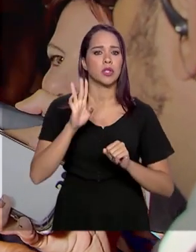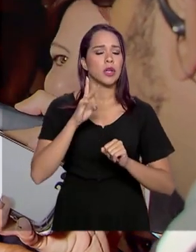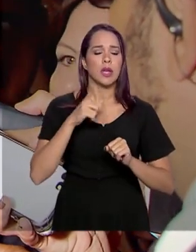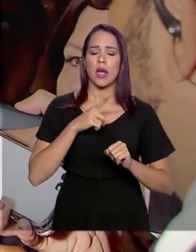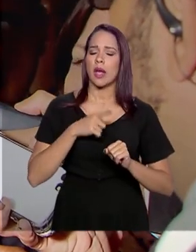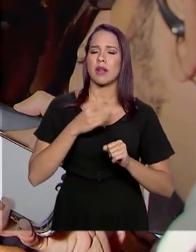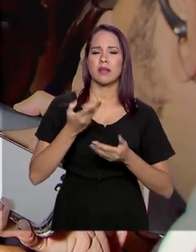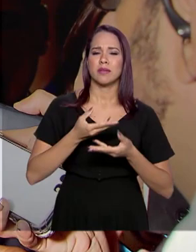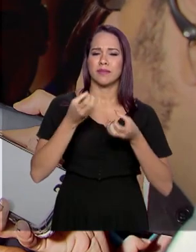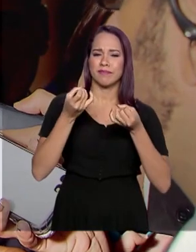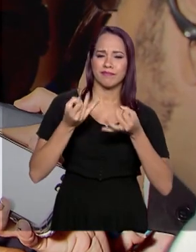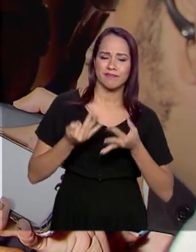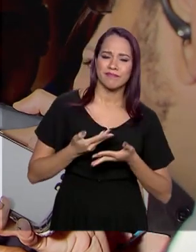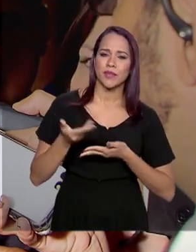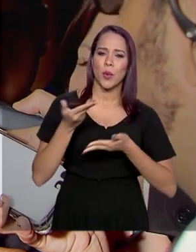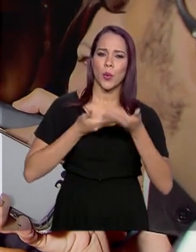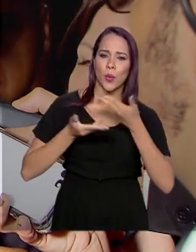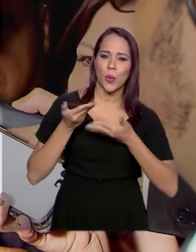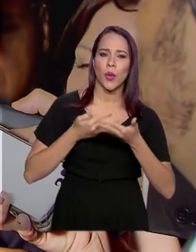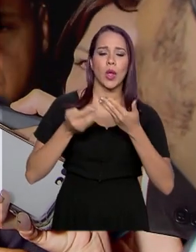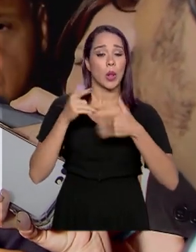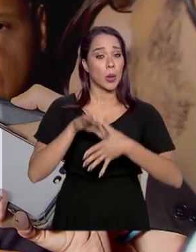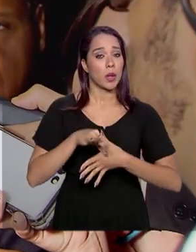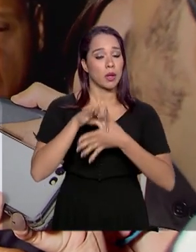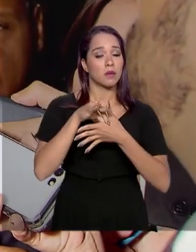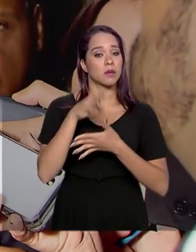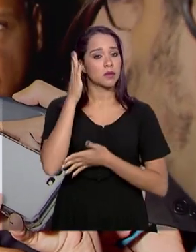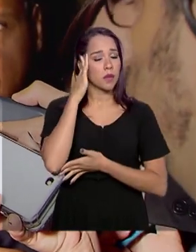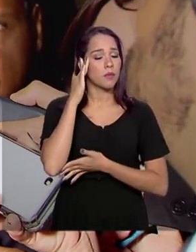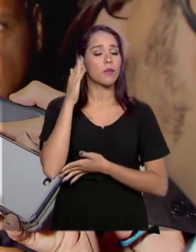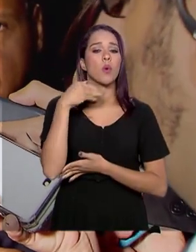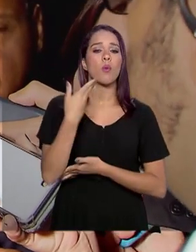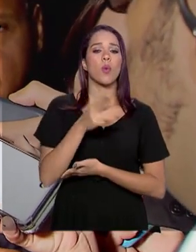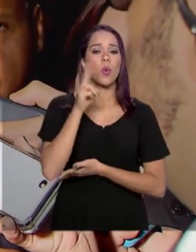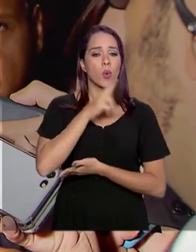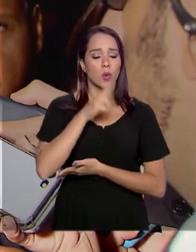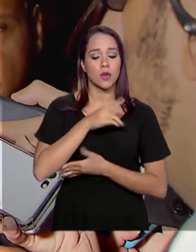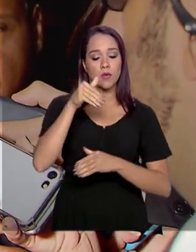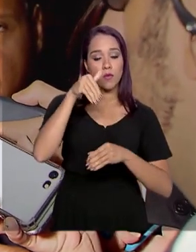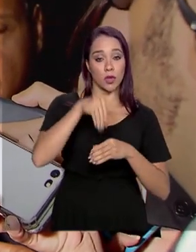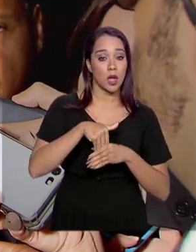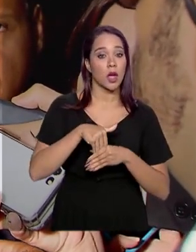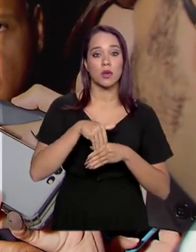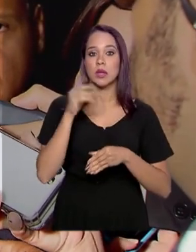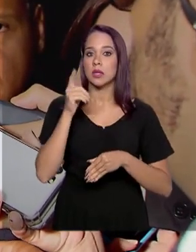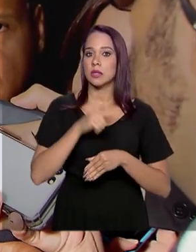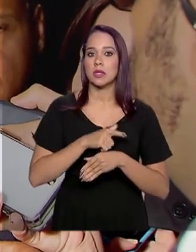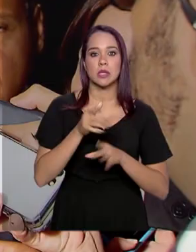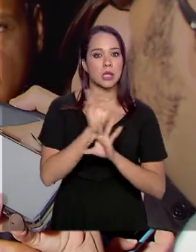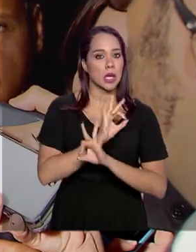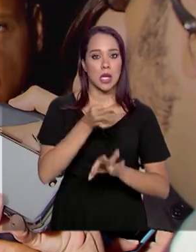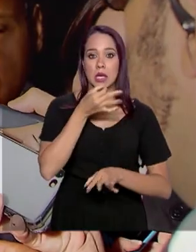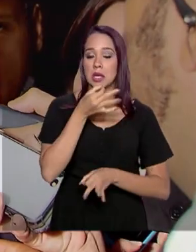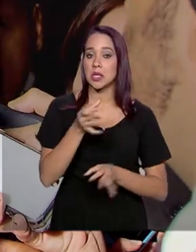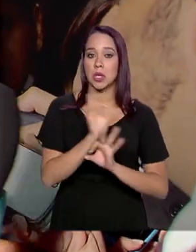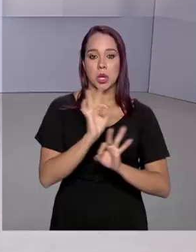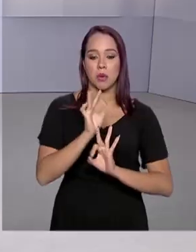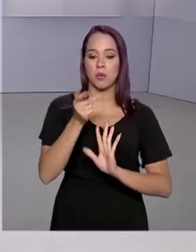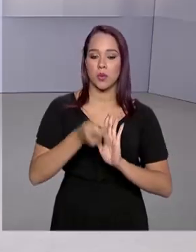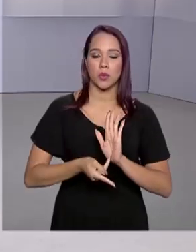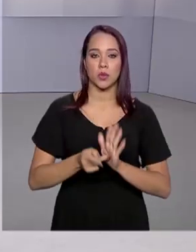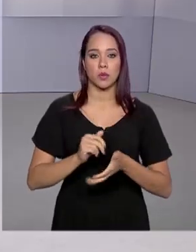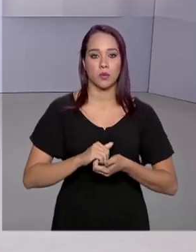solícito com os parlamentares, uma reunião de líderes, reconheceram a urgência e votaram praticamente sem crítica ao projeto.